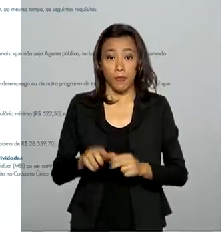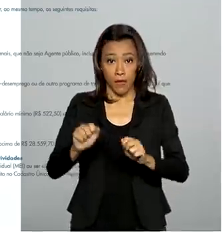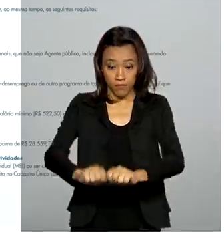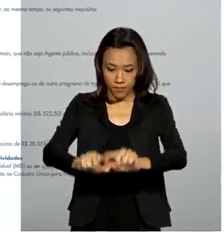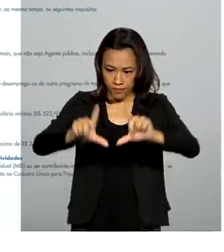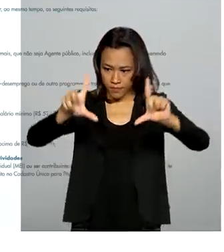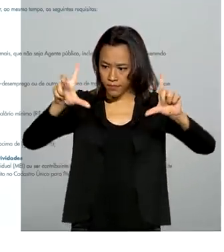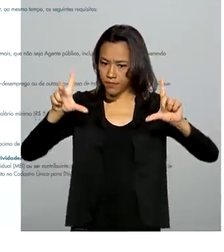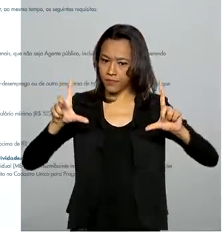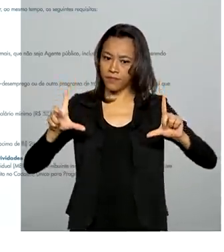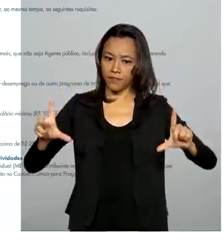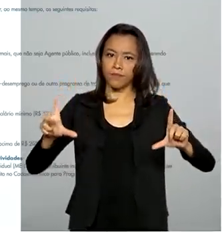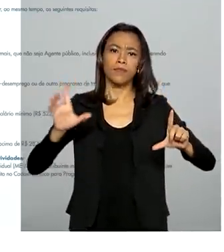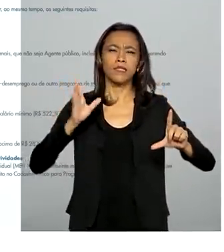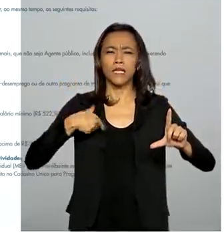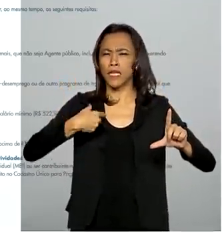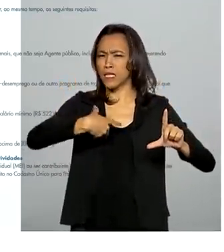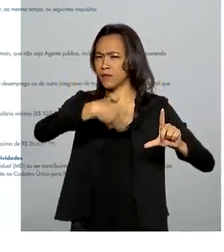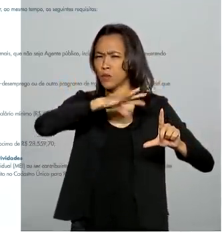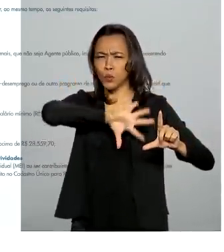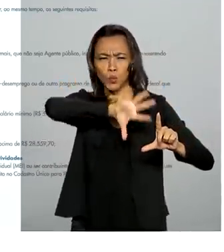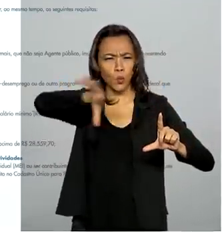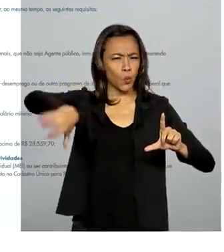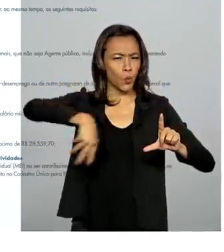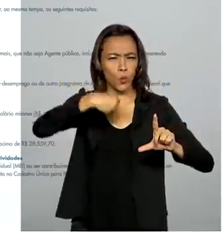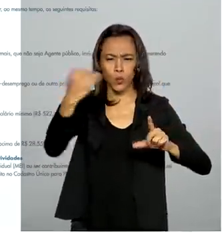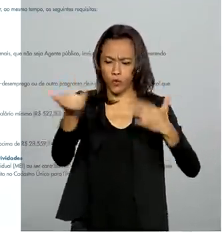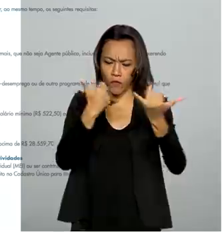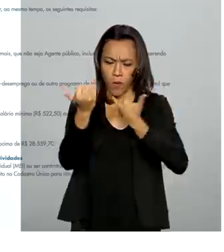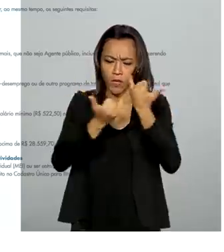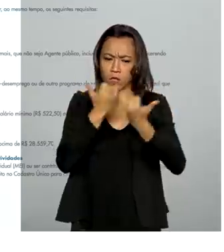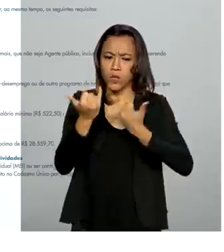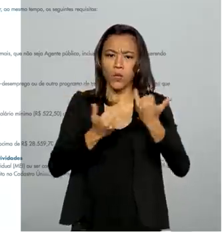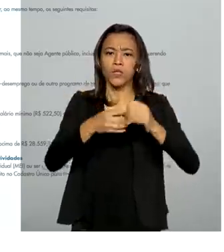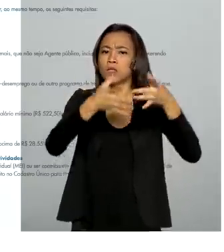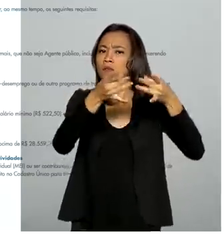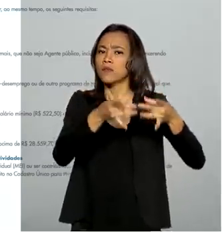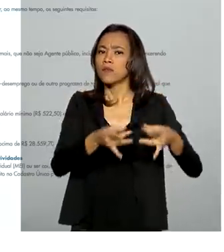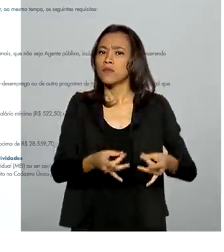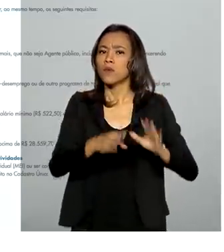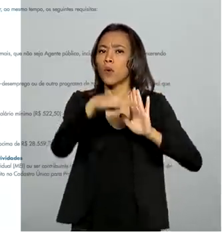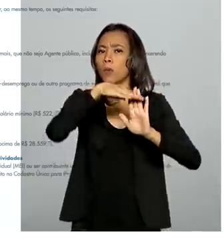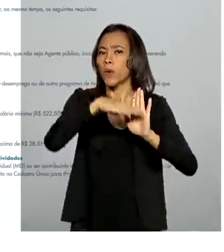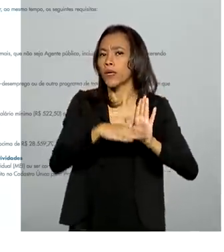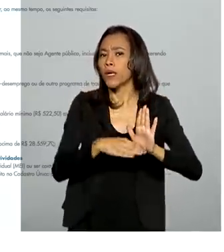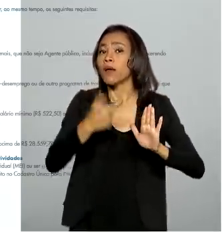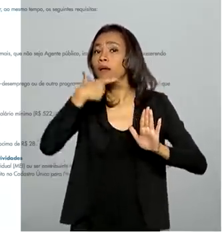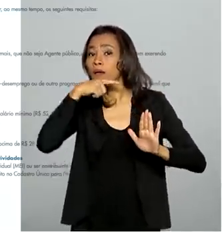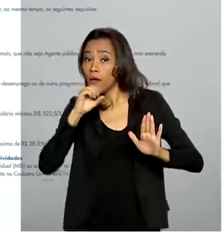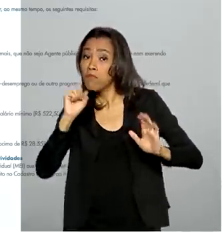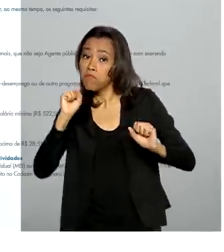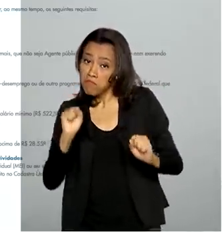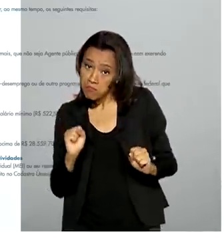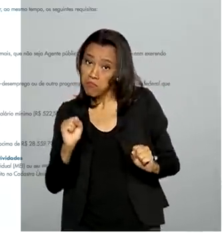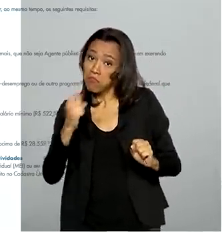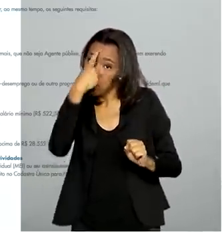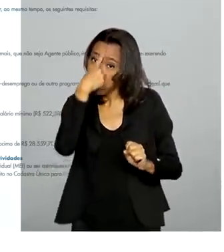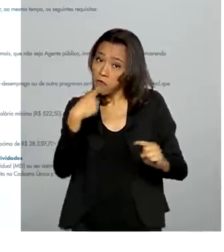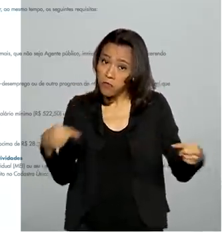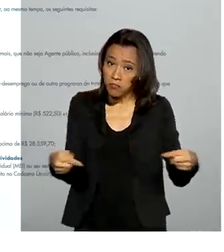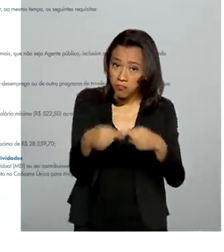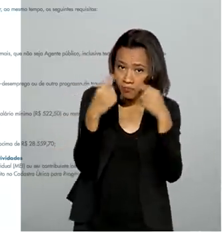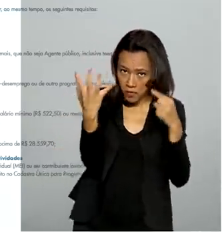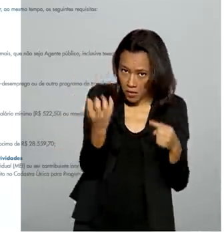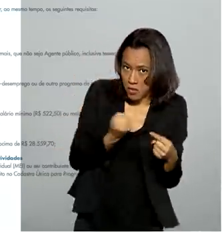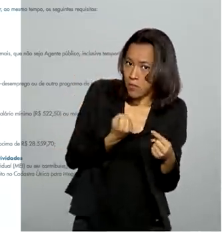página inicial você já encontra todas as informações sobre o programa, o que é e quem pode receber. No